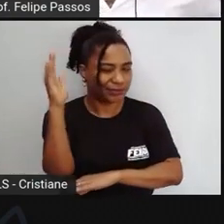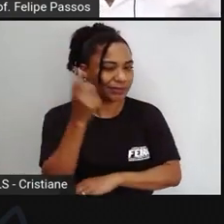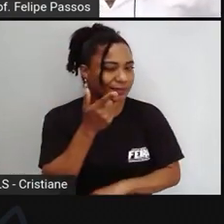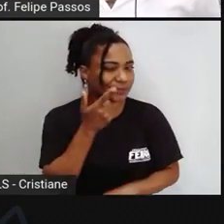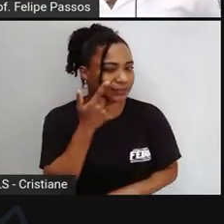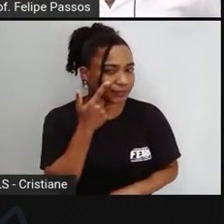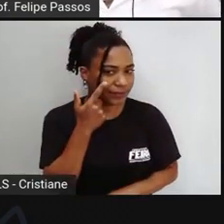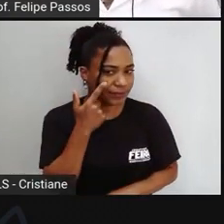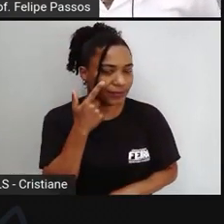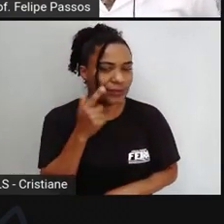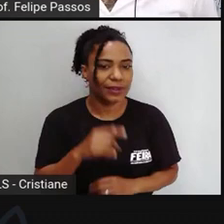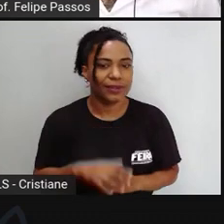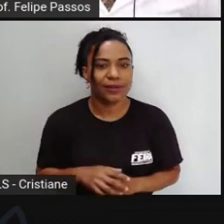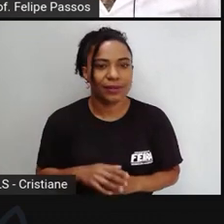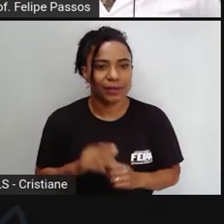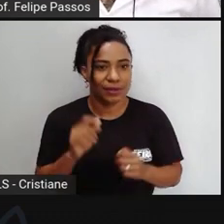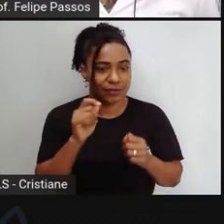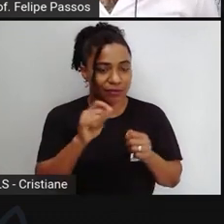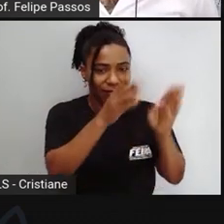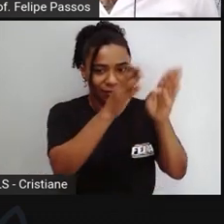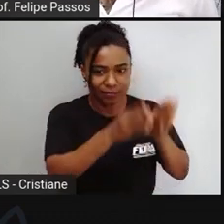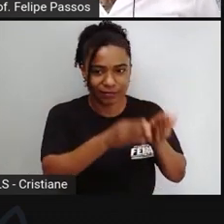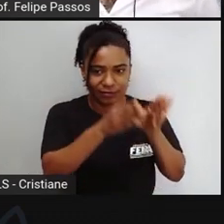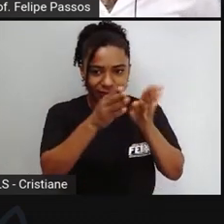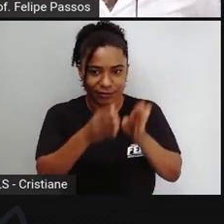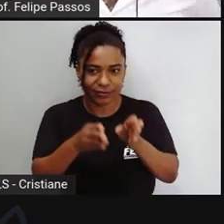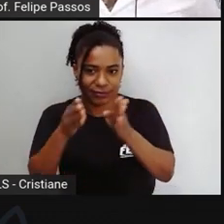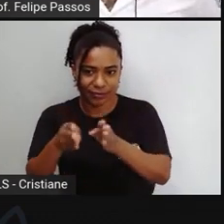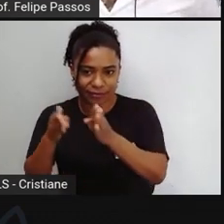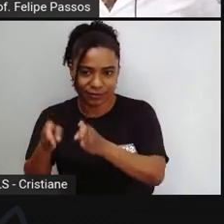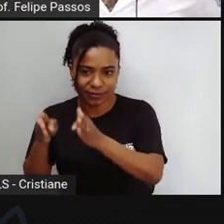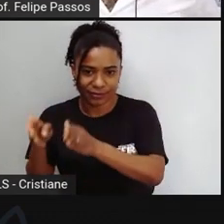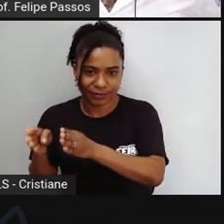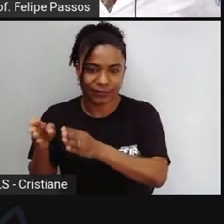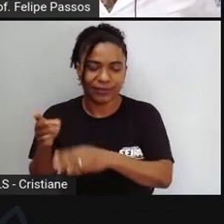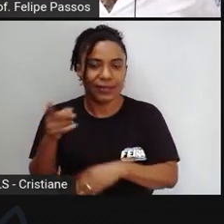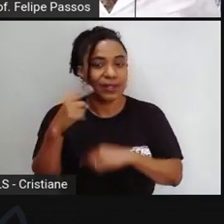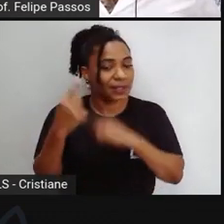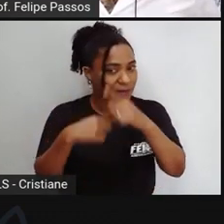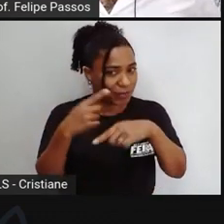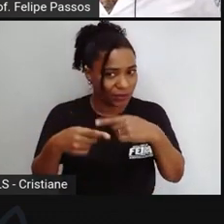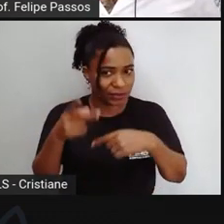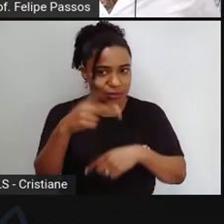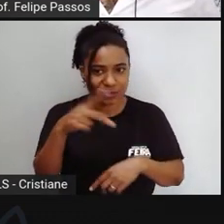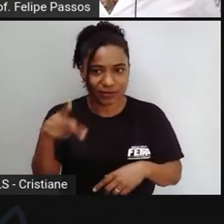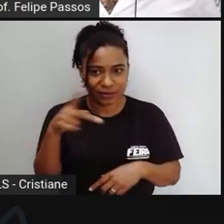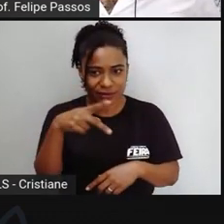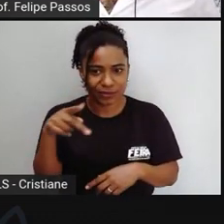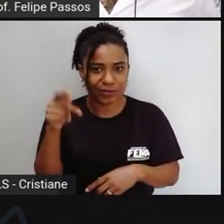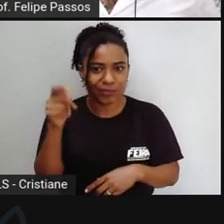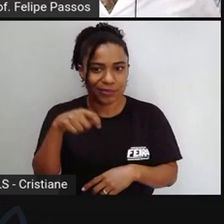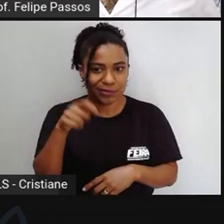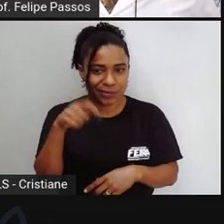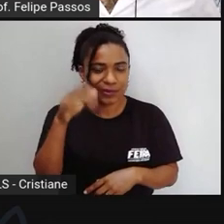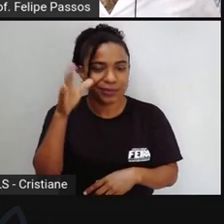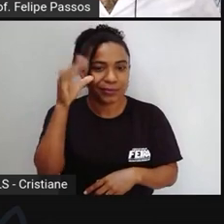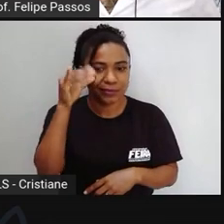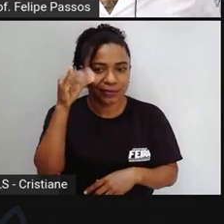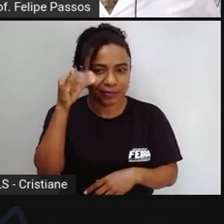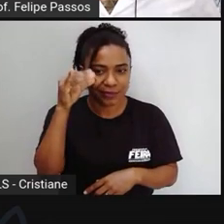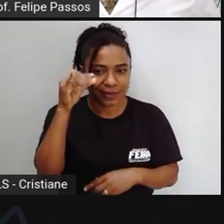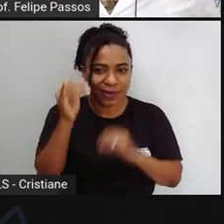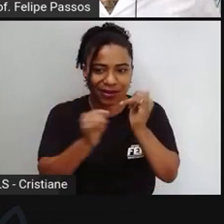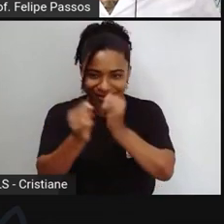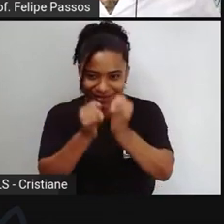cronologia para que o professor possa consultar depois na internet